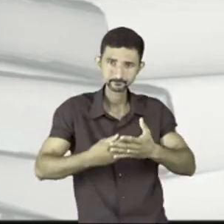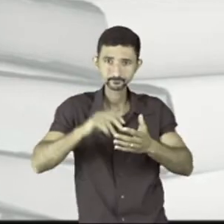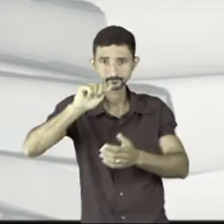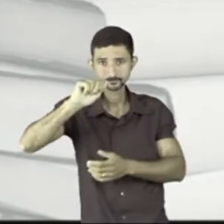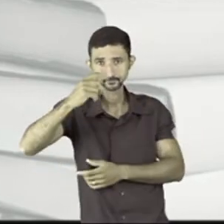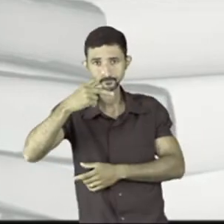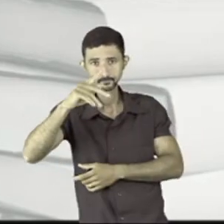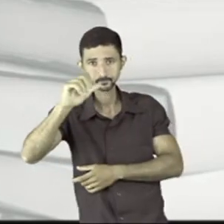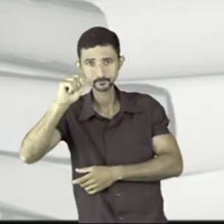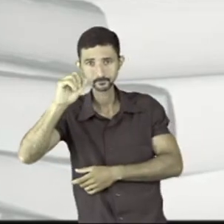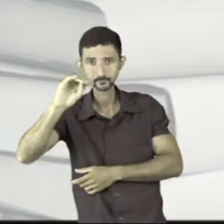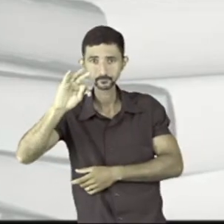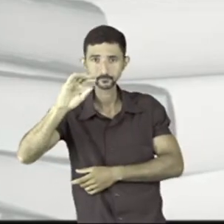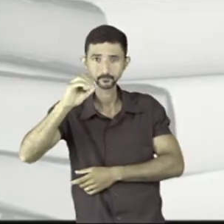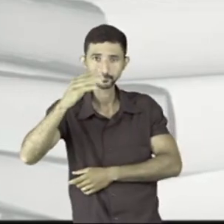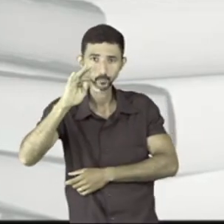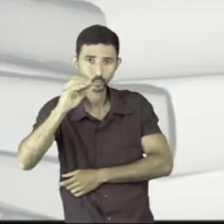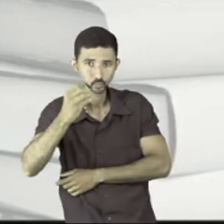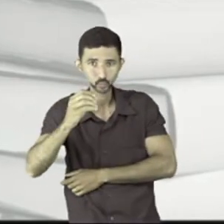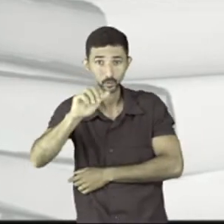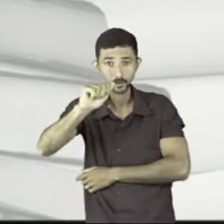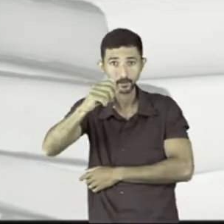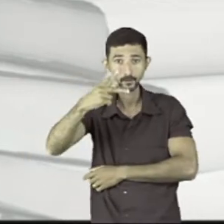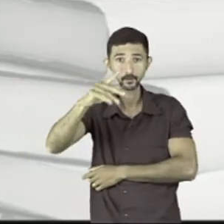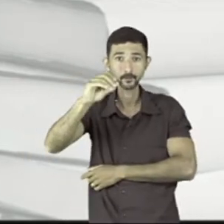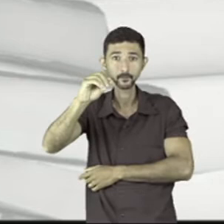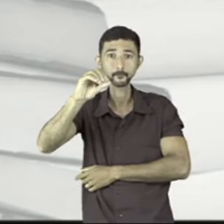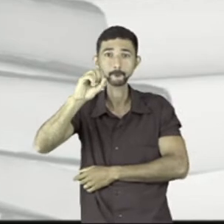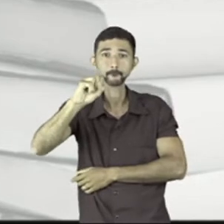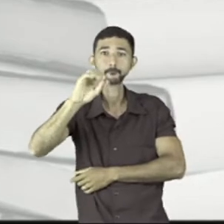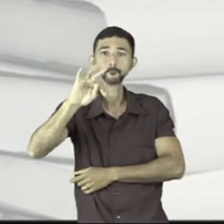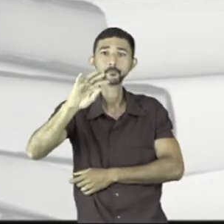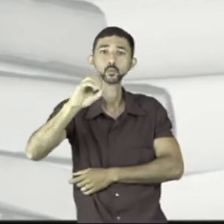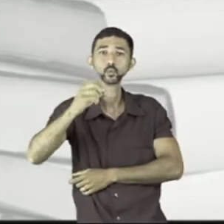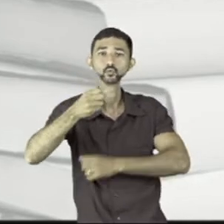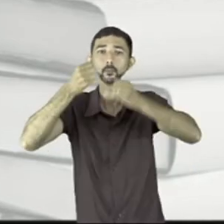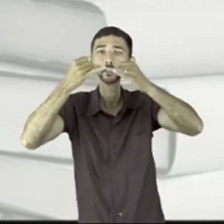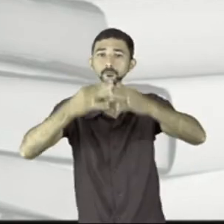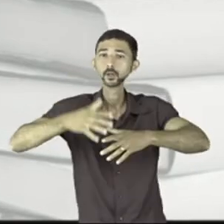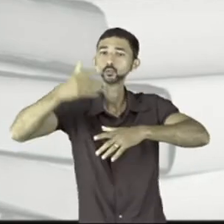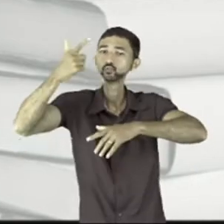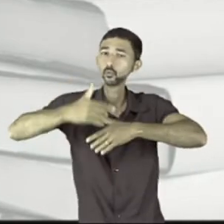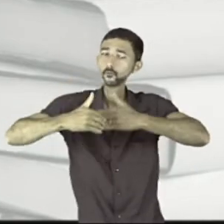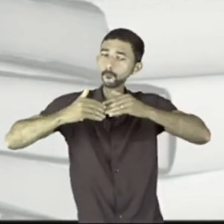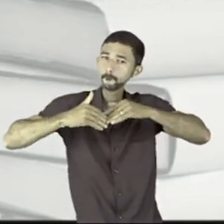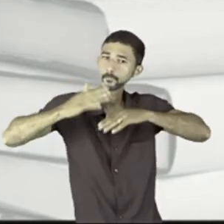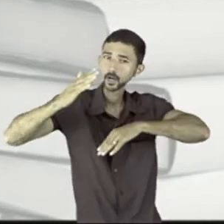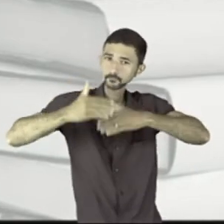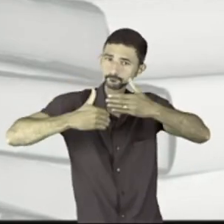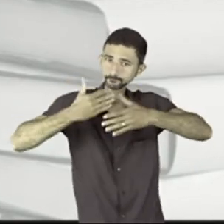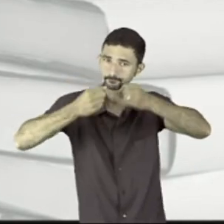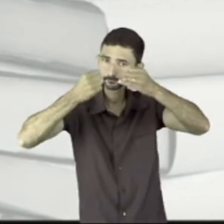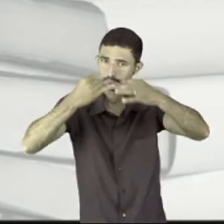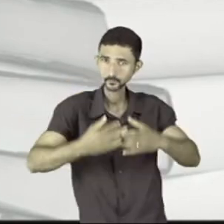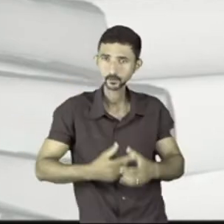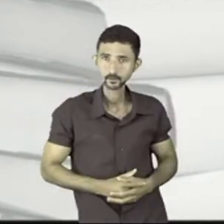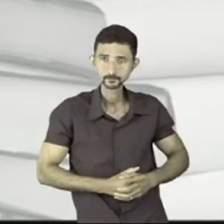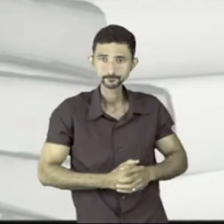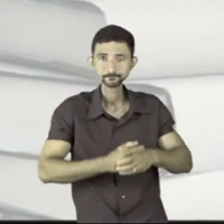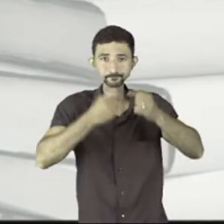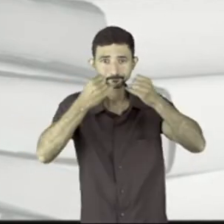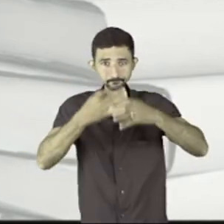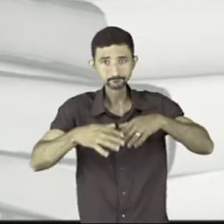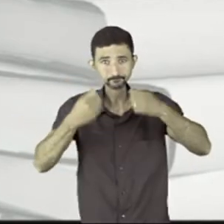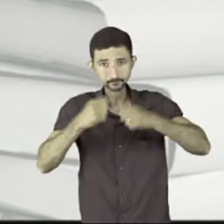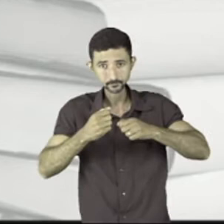aposto, para eu dar uma explicação a mais sobre as escolas. Essa explicação a mais